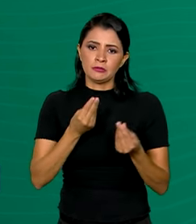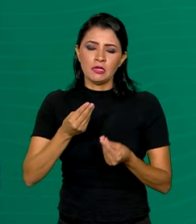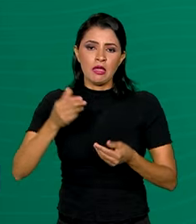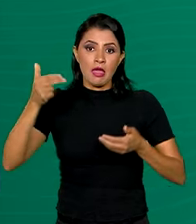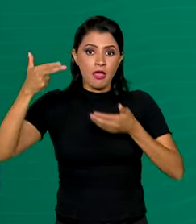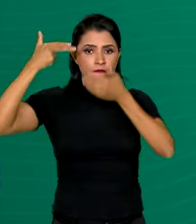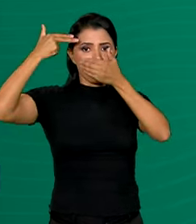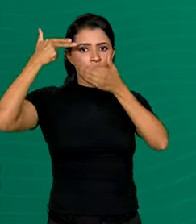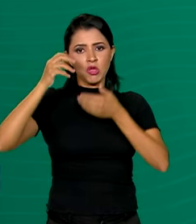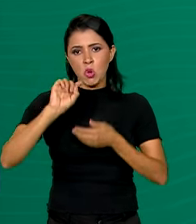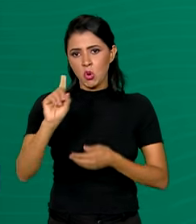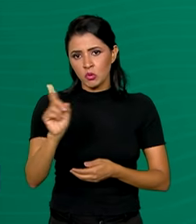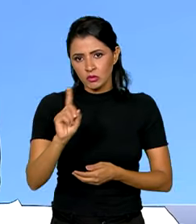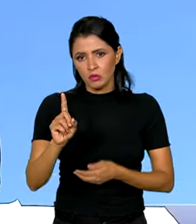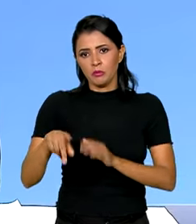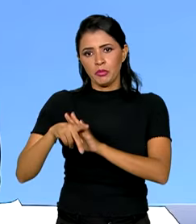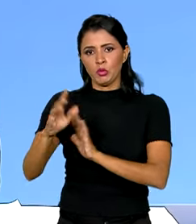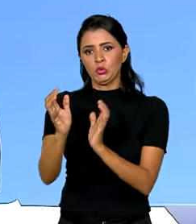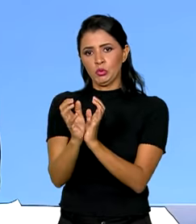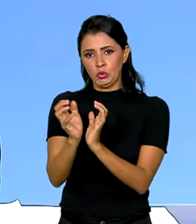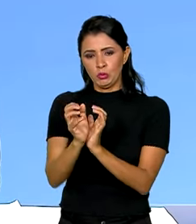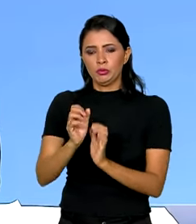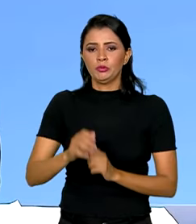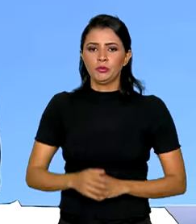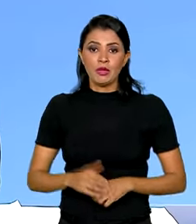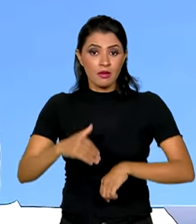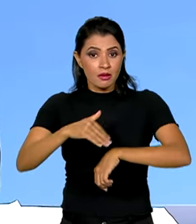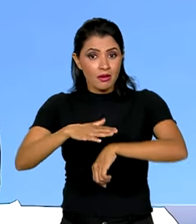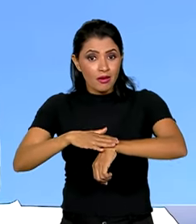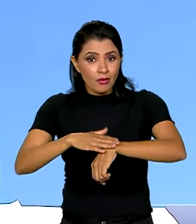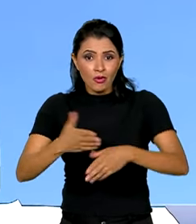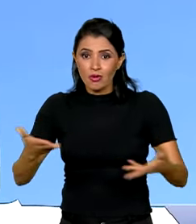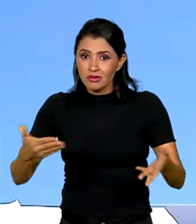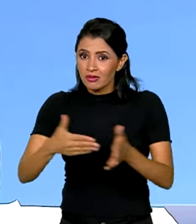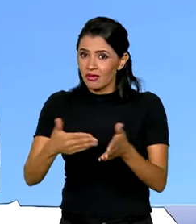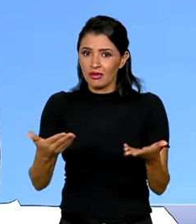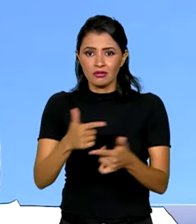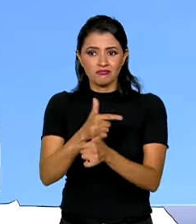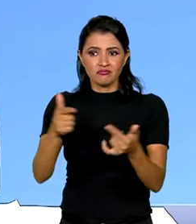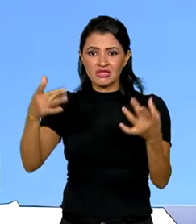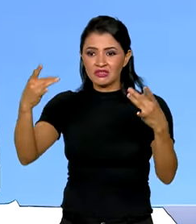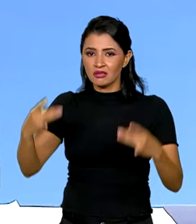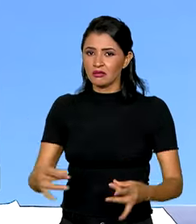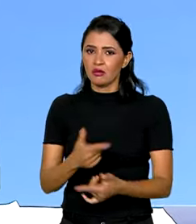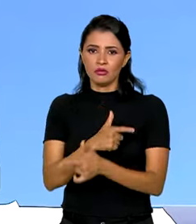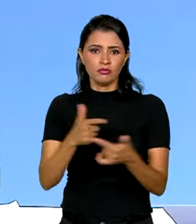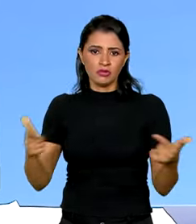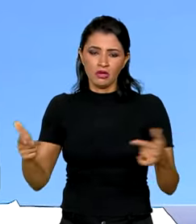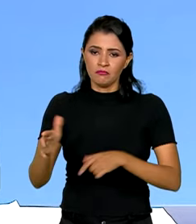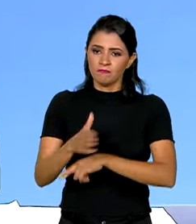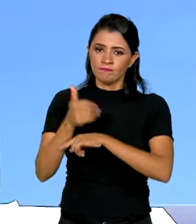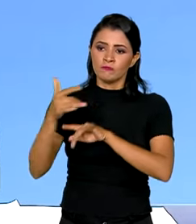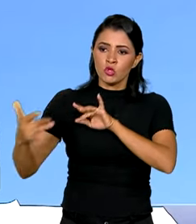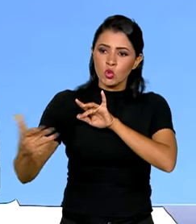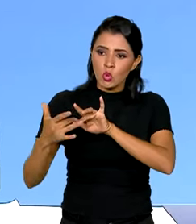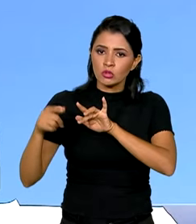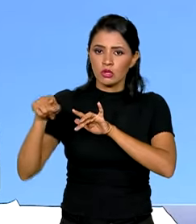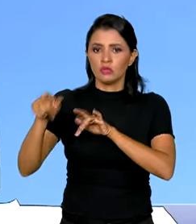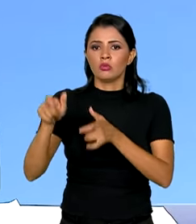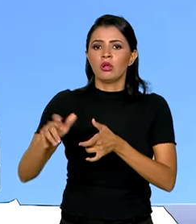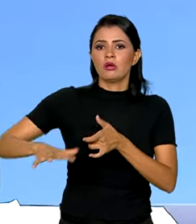mantida refém pelo Hamas. Até o momento não temos nenhum detalhe. Nossa embaixada está em estreito contato com as autoridades locais,